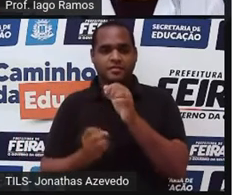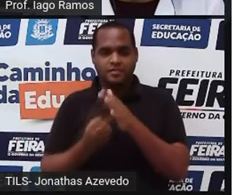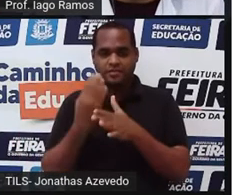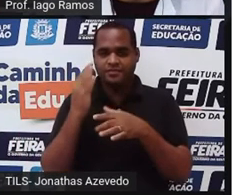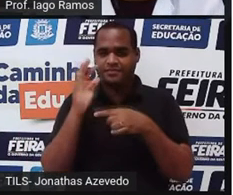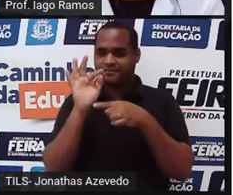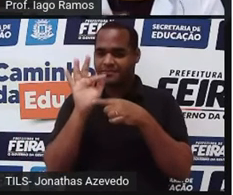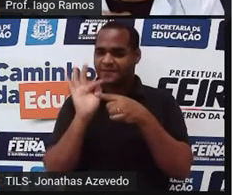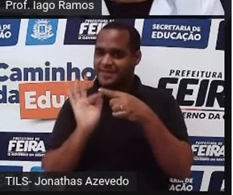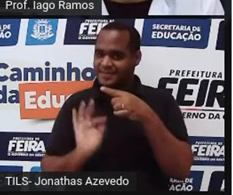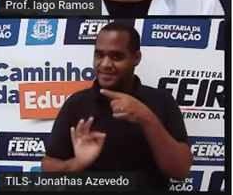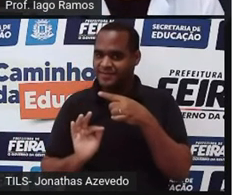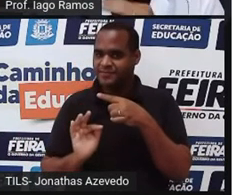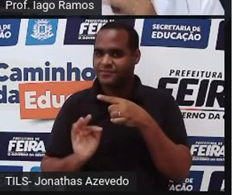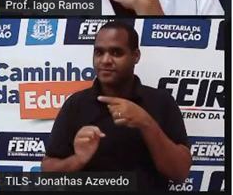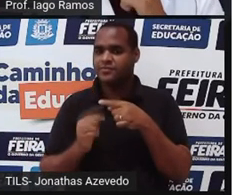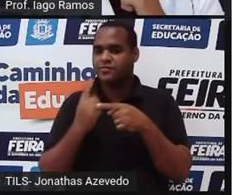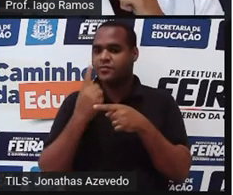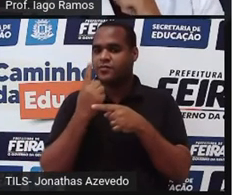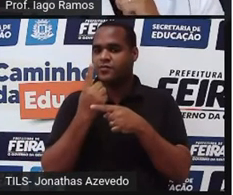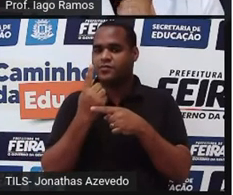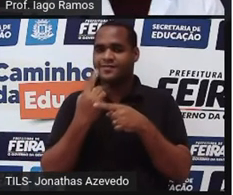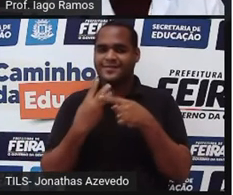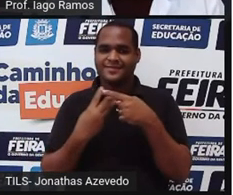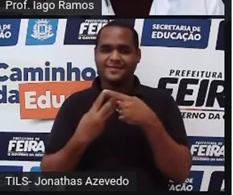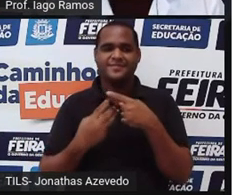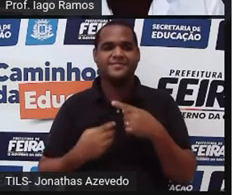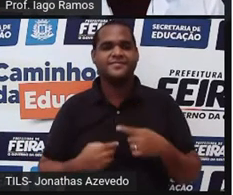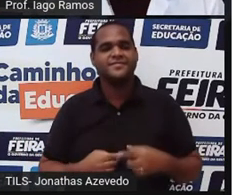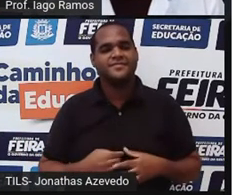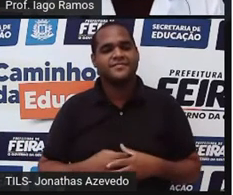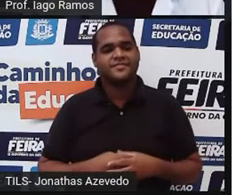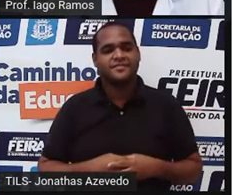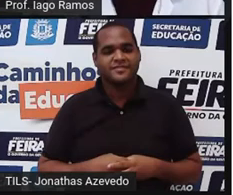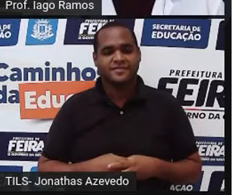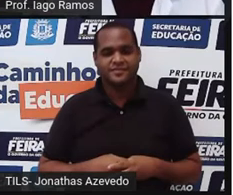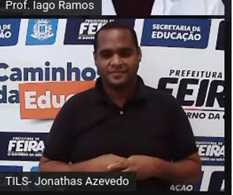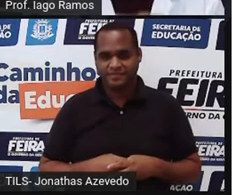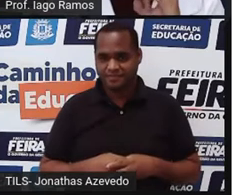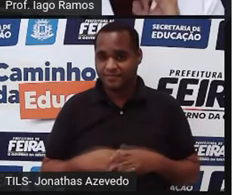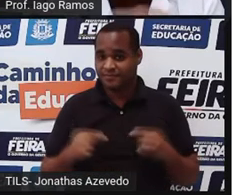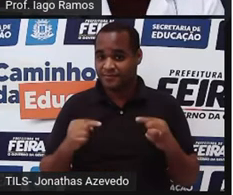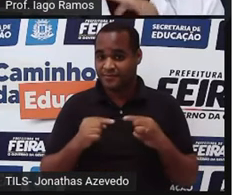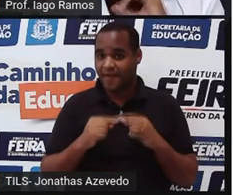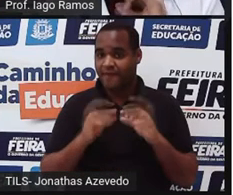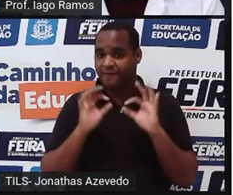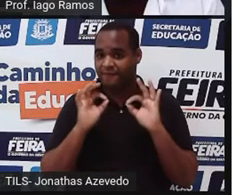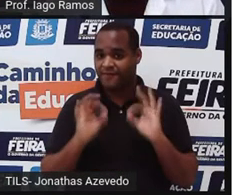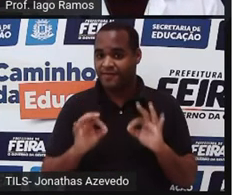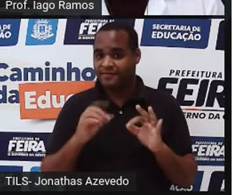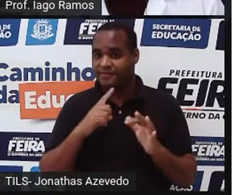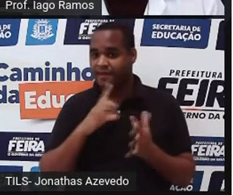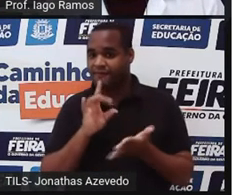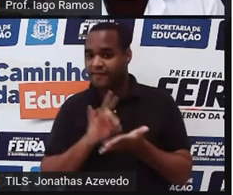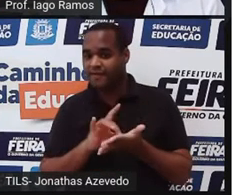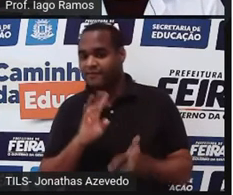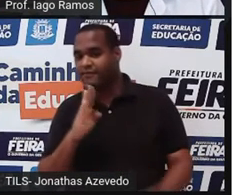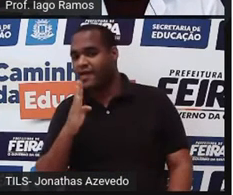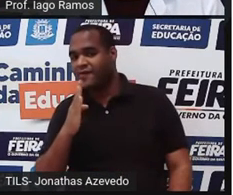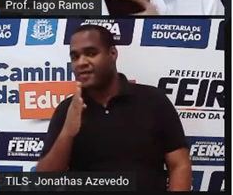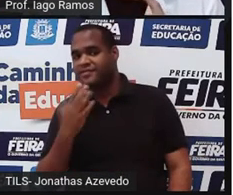gerado pela fração 1 terço. Verdadeiro ou falso?